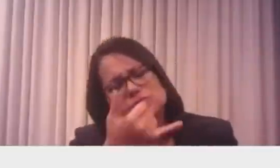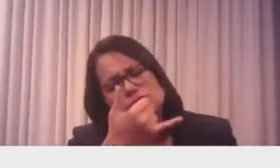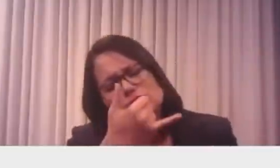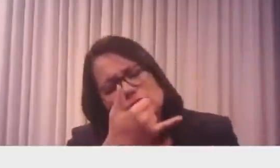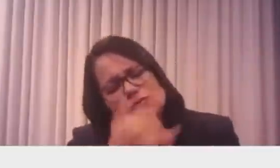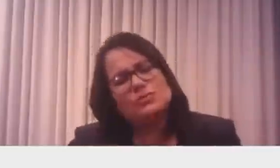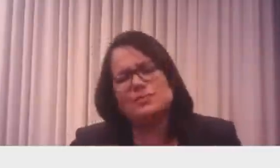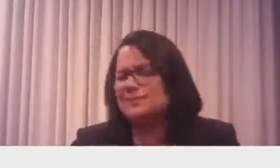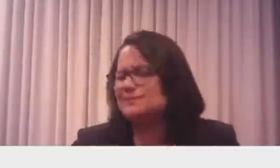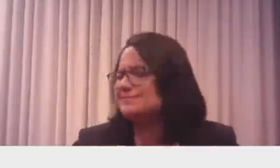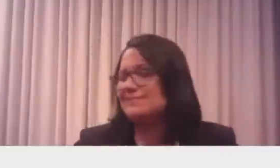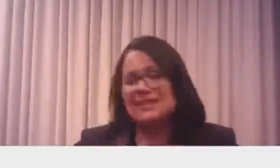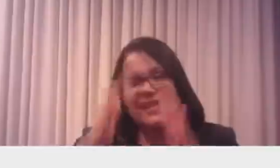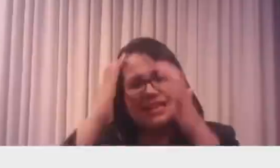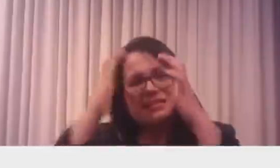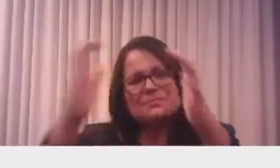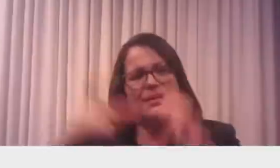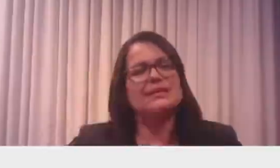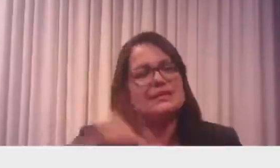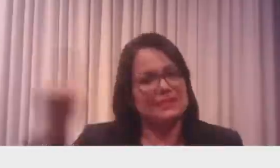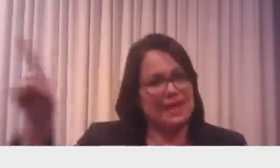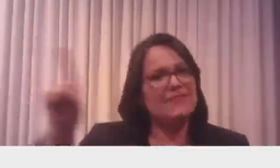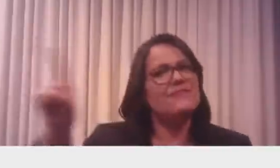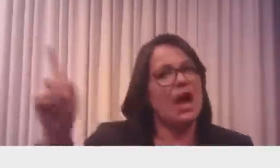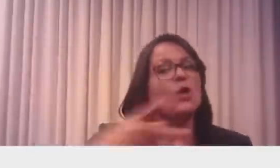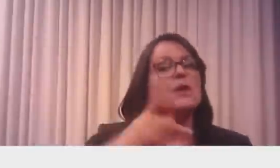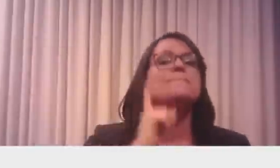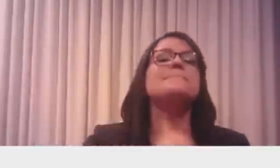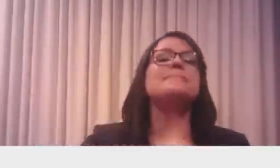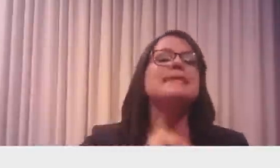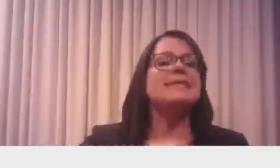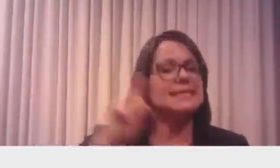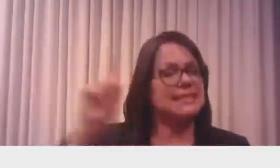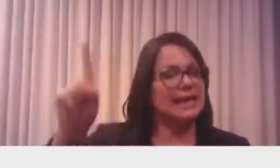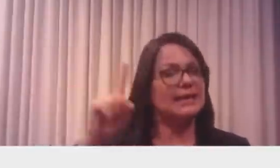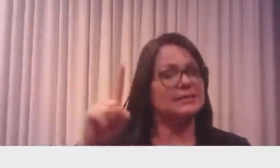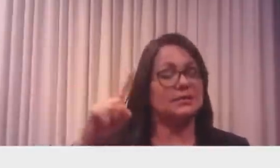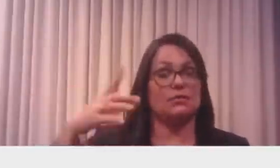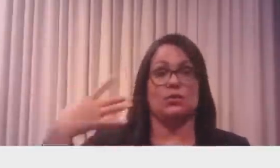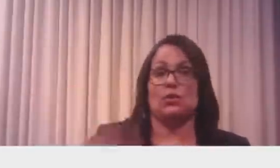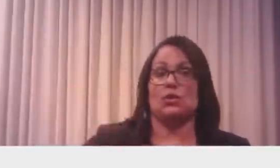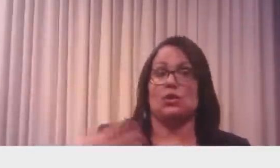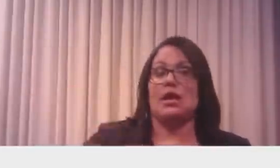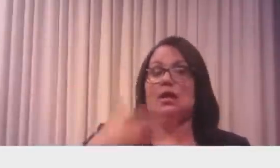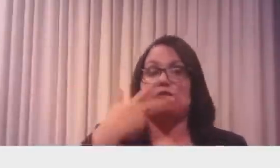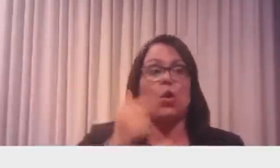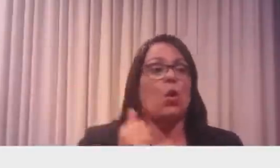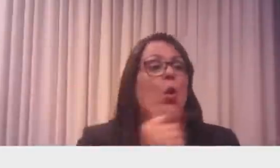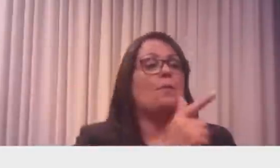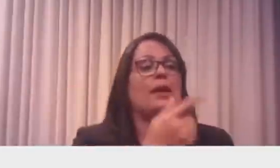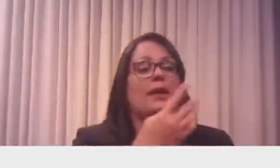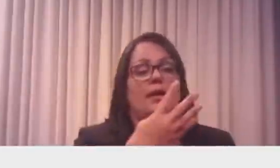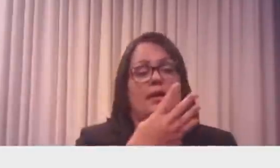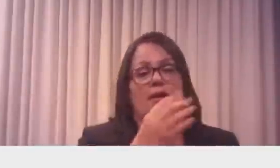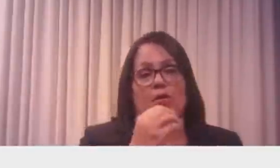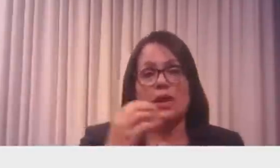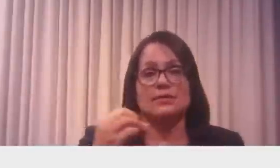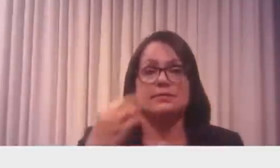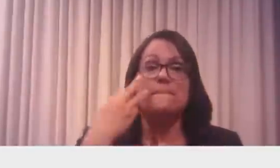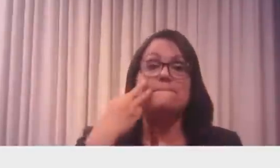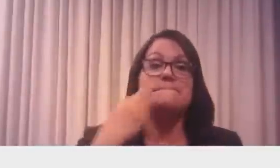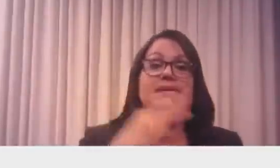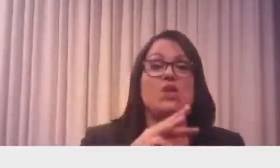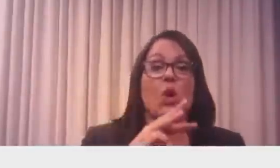escândalo que tem há pouco tempo aqui, um cabo da PM de Minas, negociando, comprar 400 milhões de doses, ninguém sabe onde ele ia